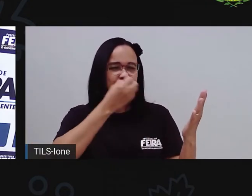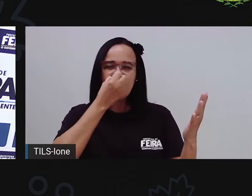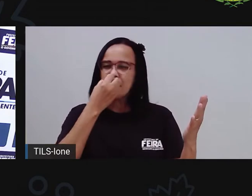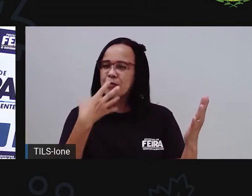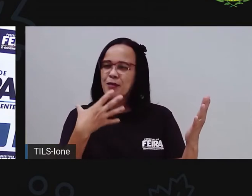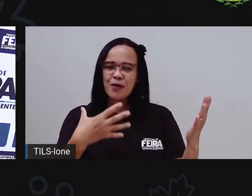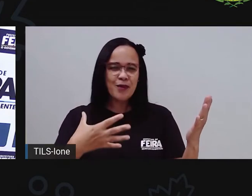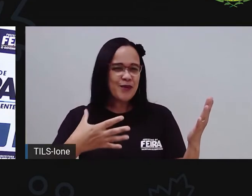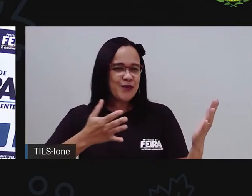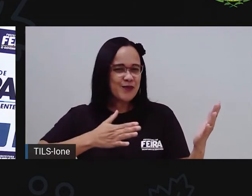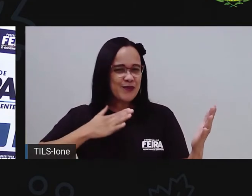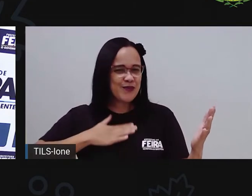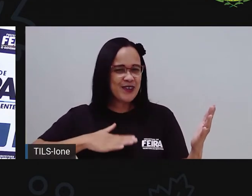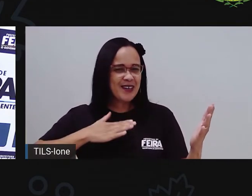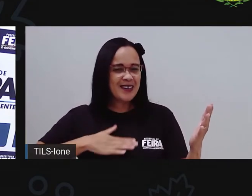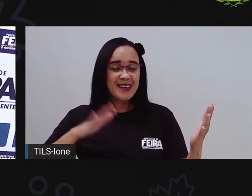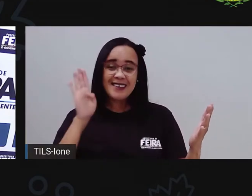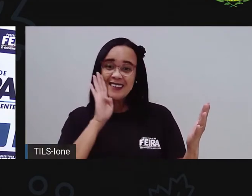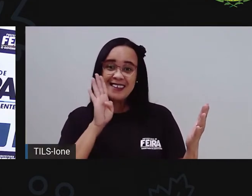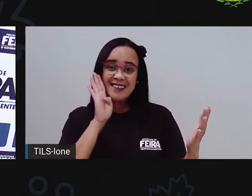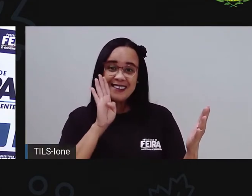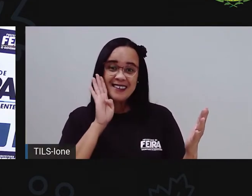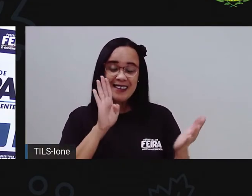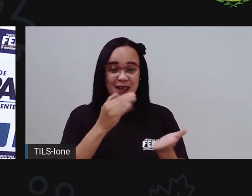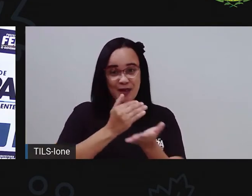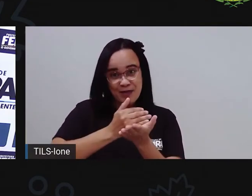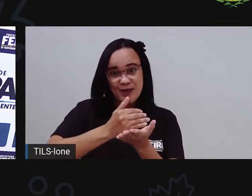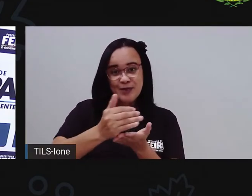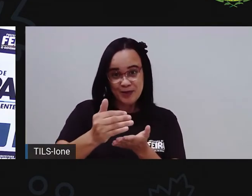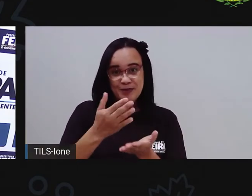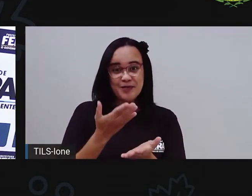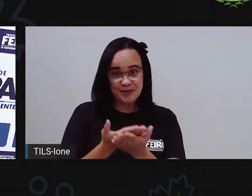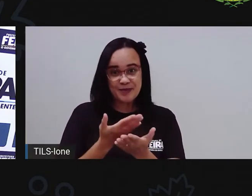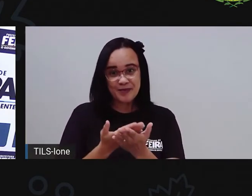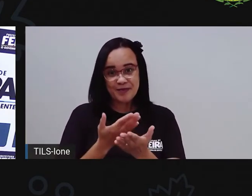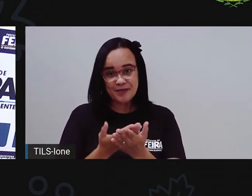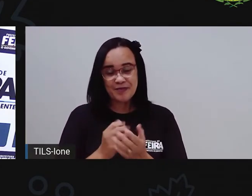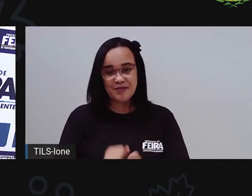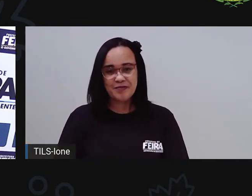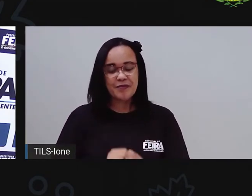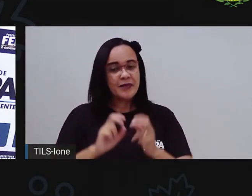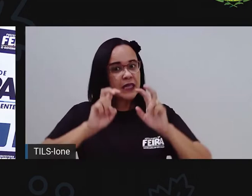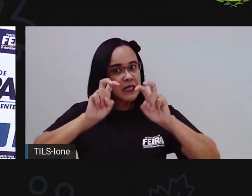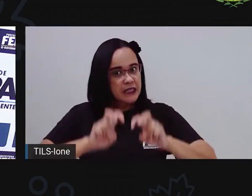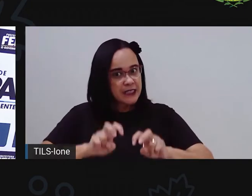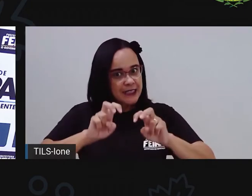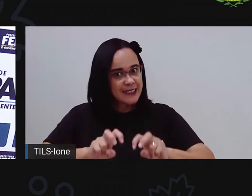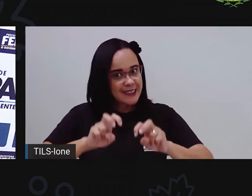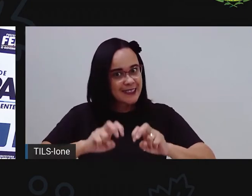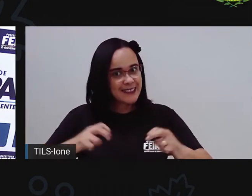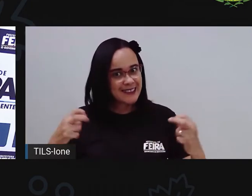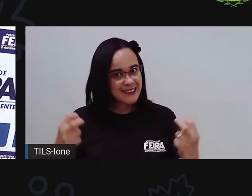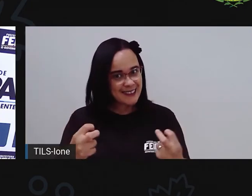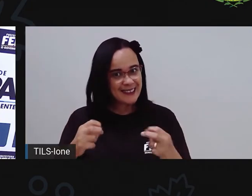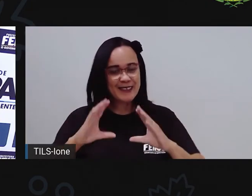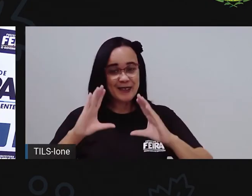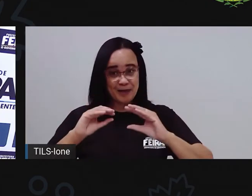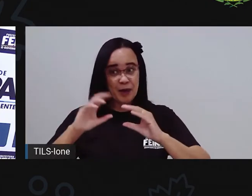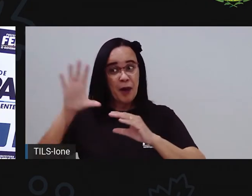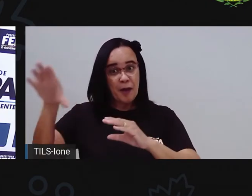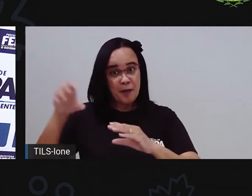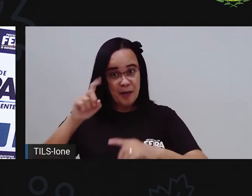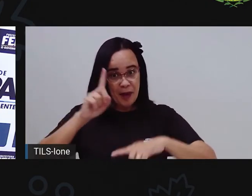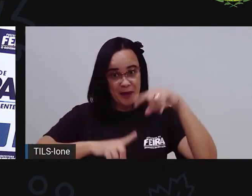bem legal, pra gente começar a nossa aula. Então, começa aí se sentando bem confortável, né? Pega seu material,